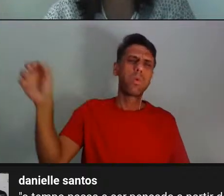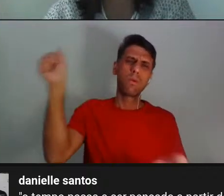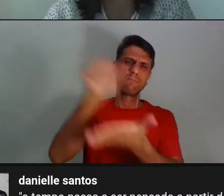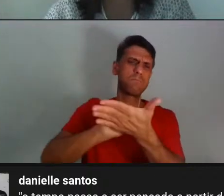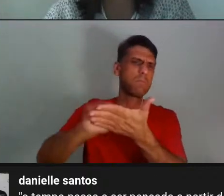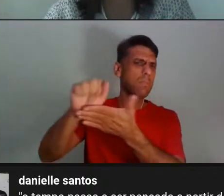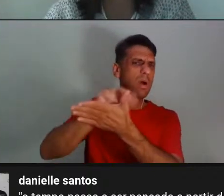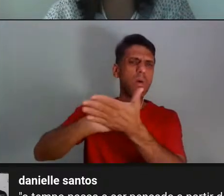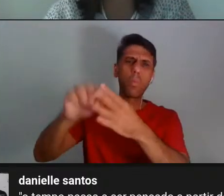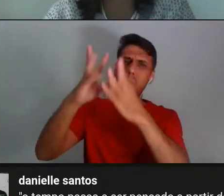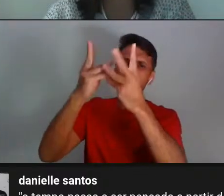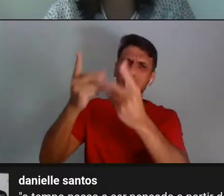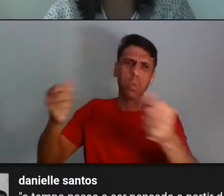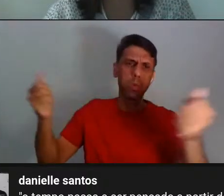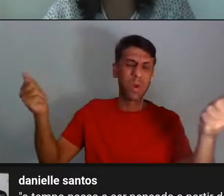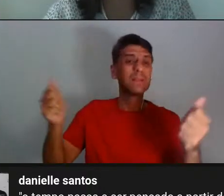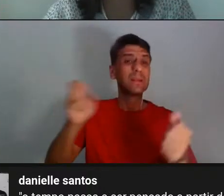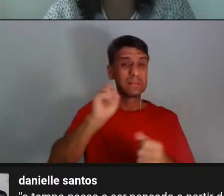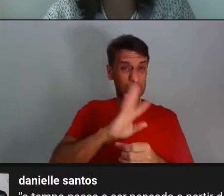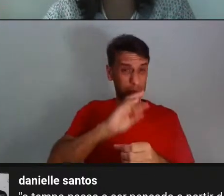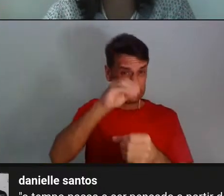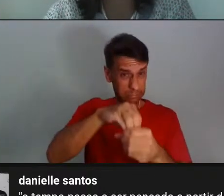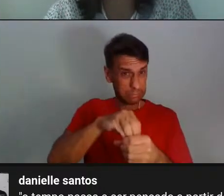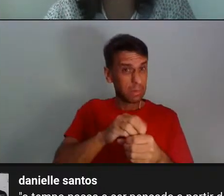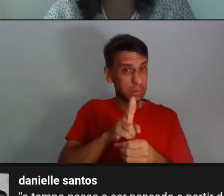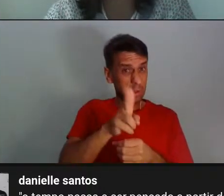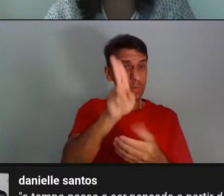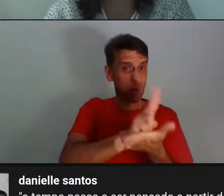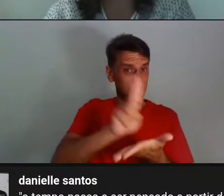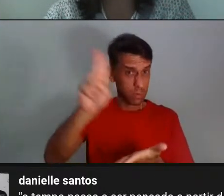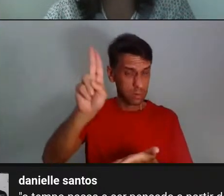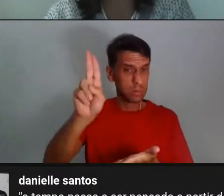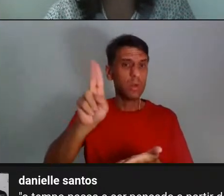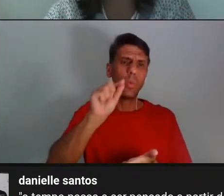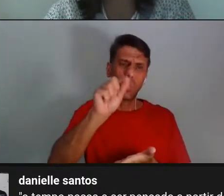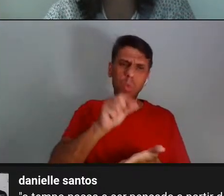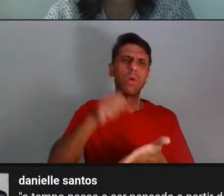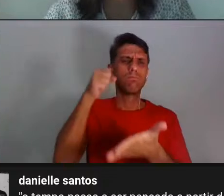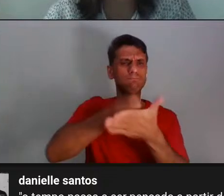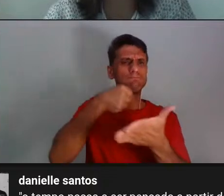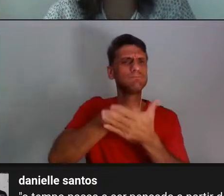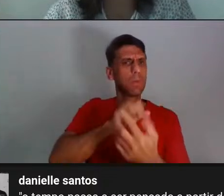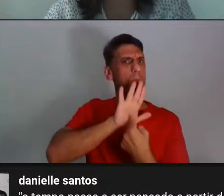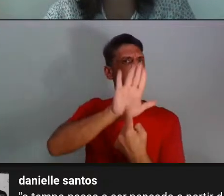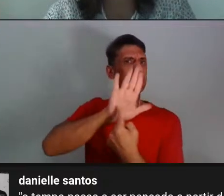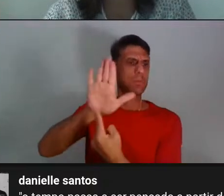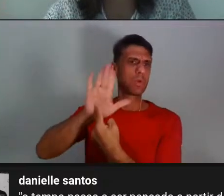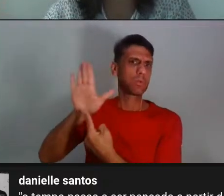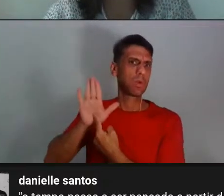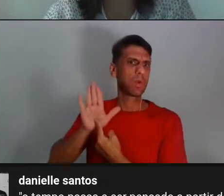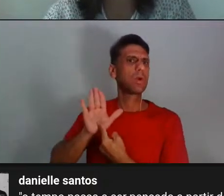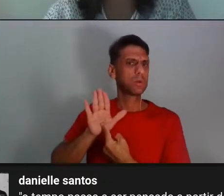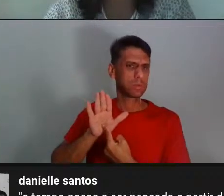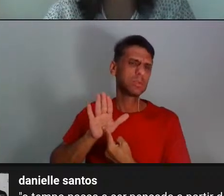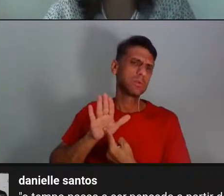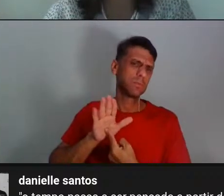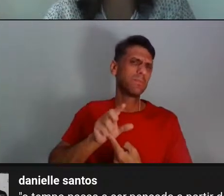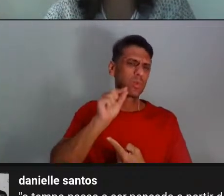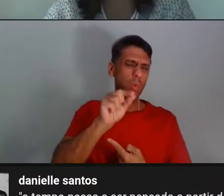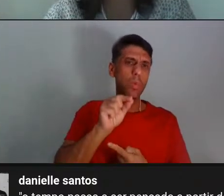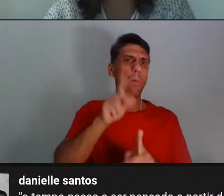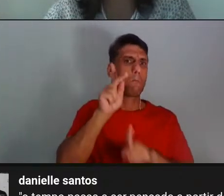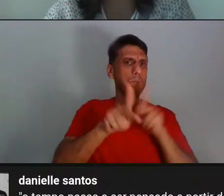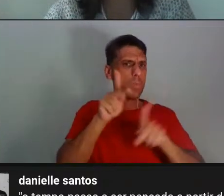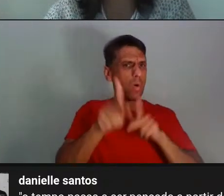e quanto mais eu puder estar dentro da universidade e usar a universidade para fazer os nossos povos aparecerem, que o que a gente chama de retomada,